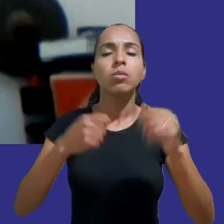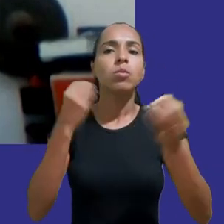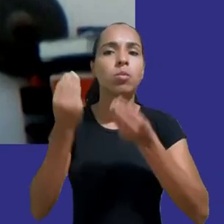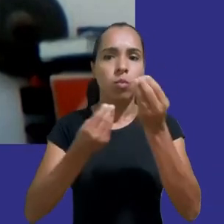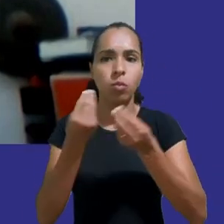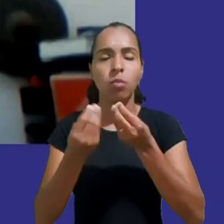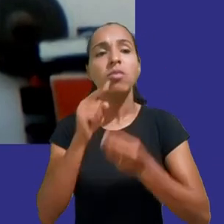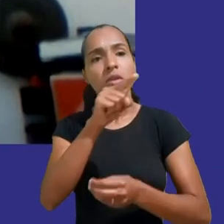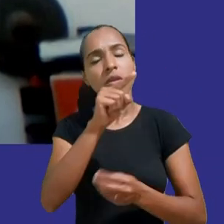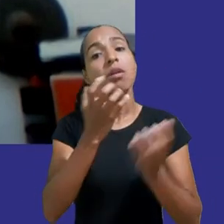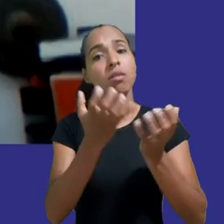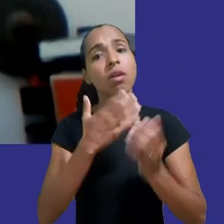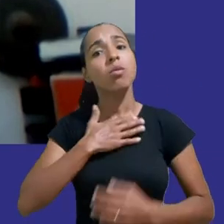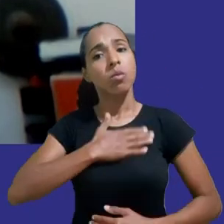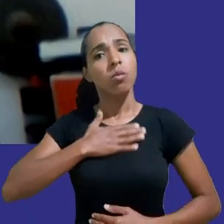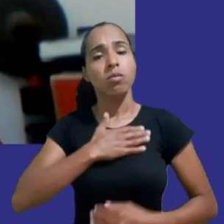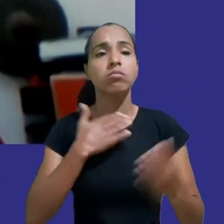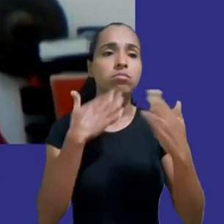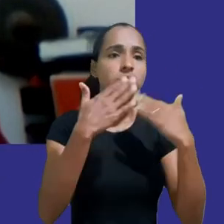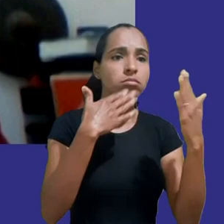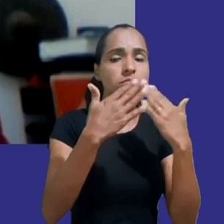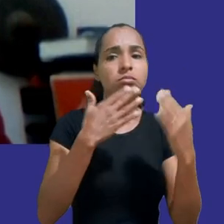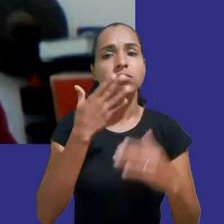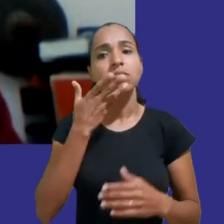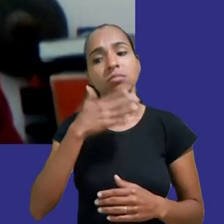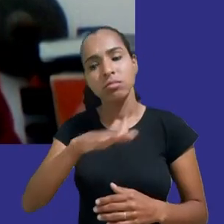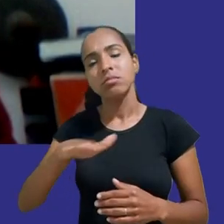se trata de crianças em vez deles próprios